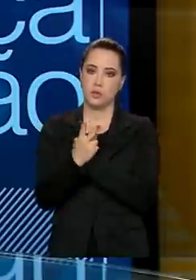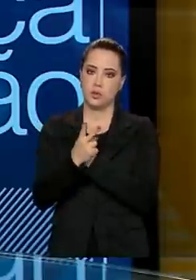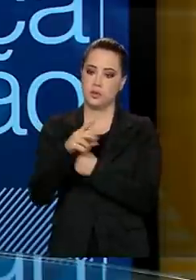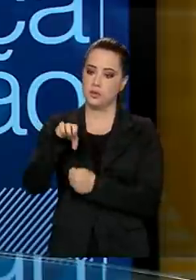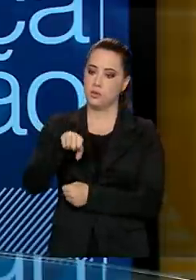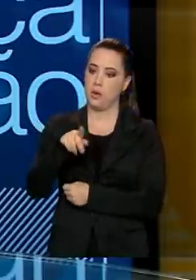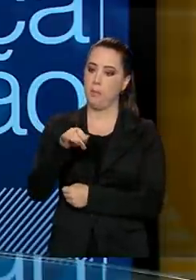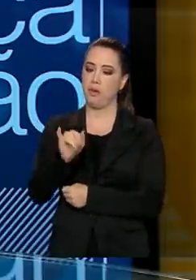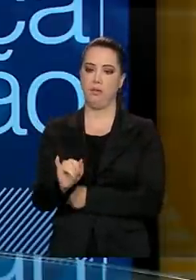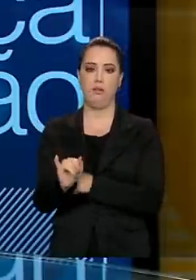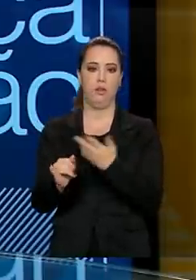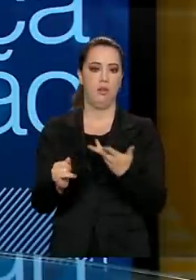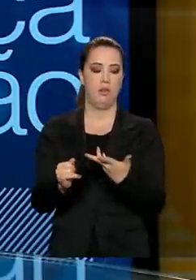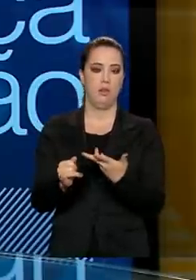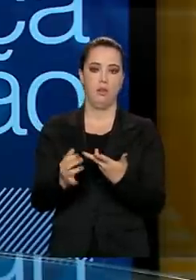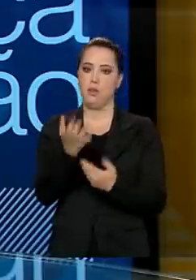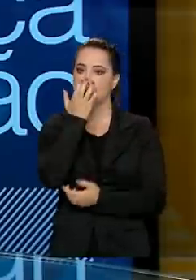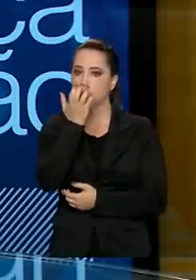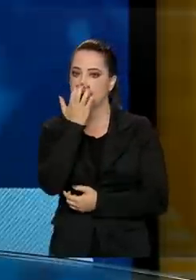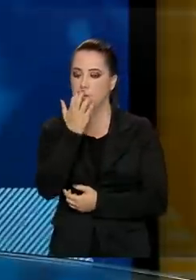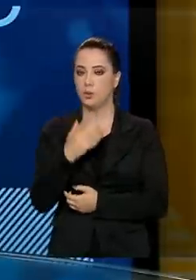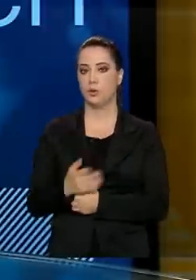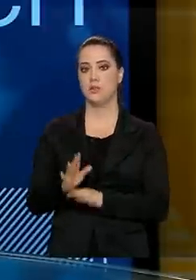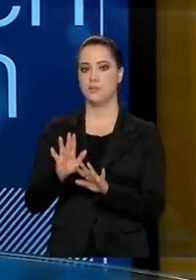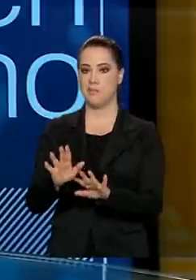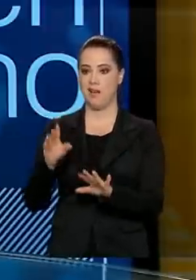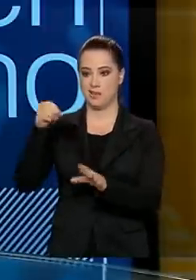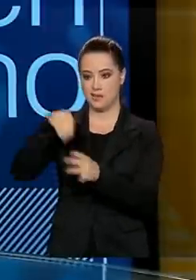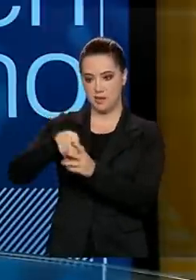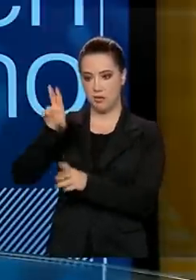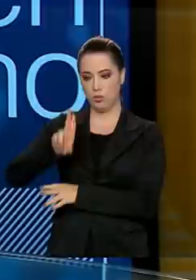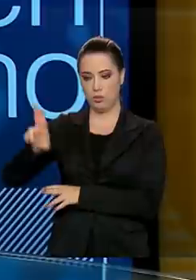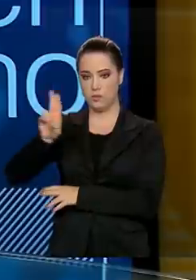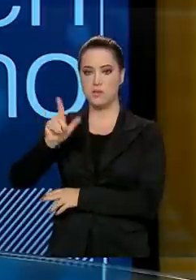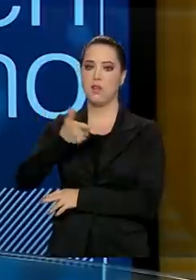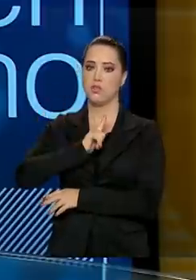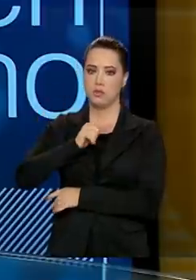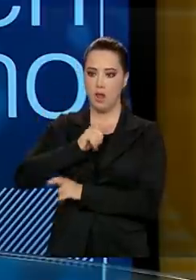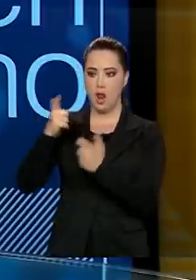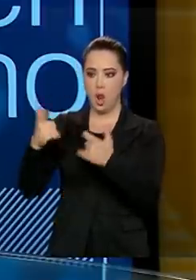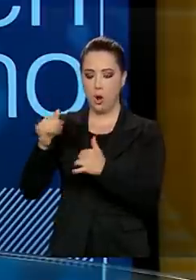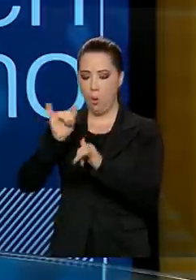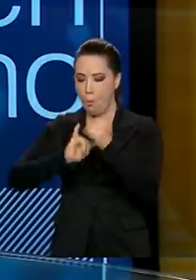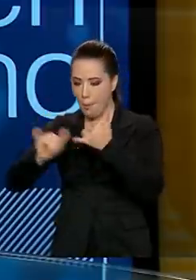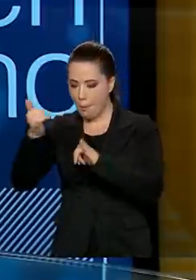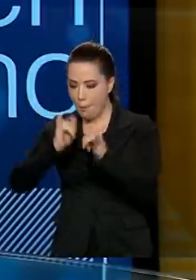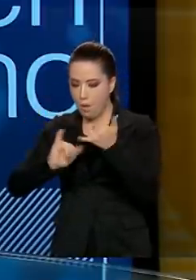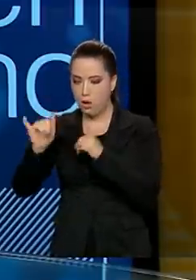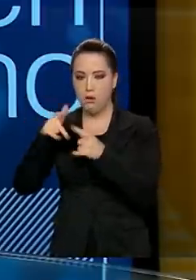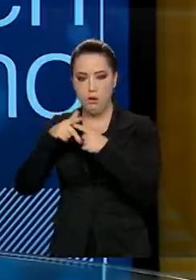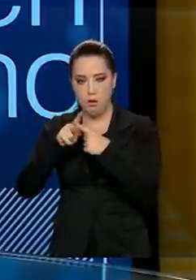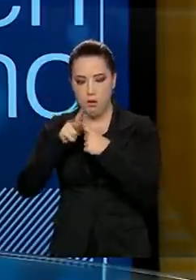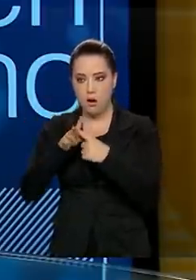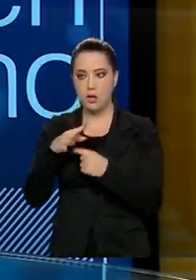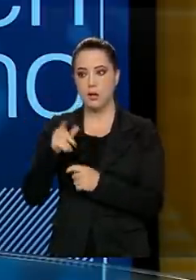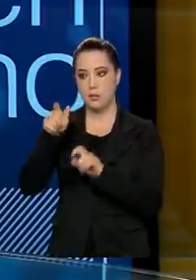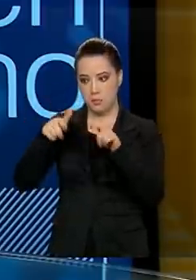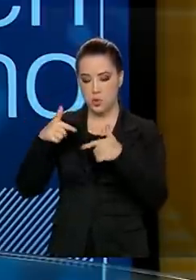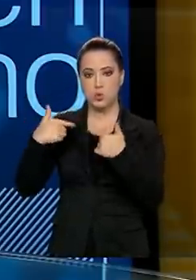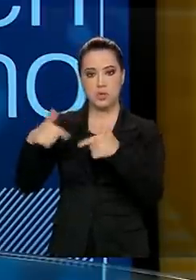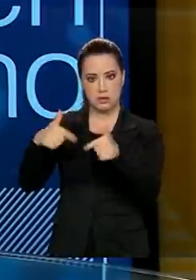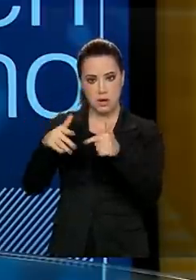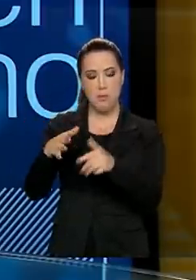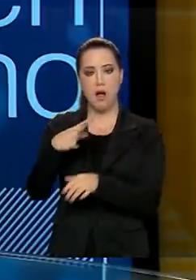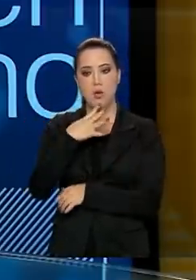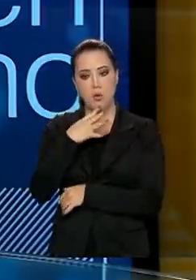respiradores e nós temos nas nossas universidades laboratórios, professores e profissionais que conhecem e que poderiam ajudar.